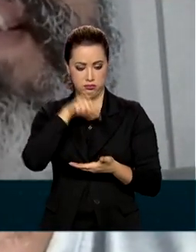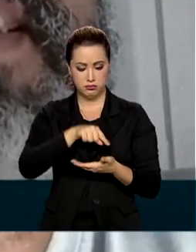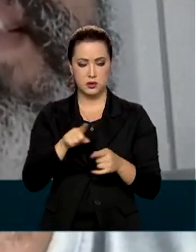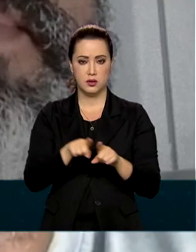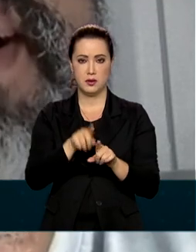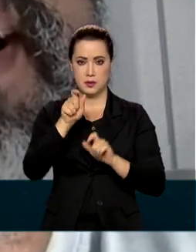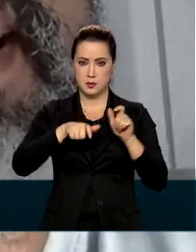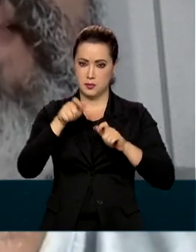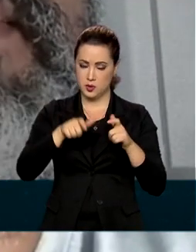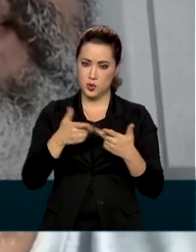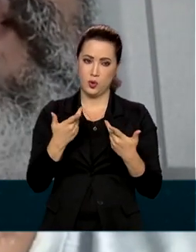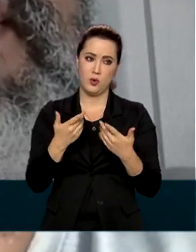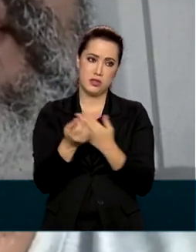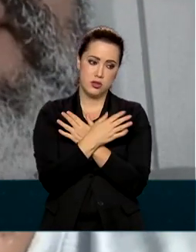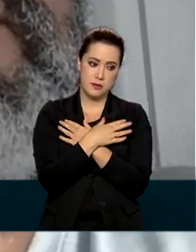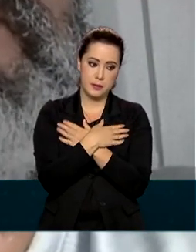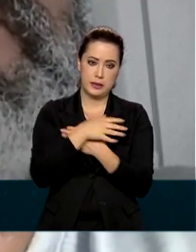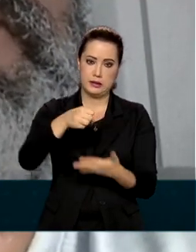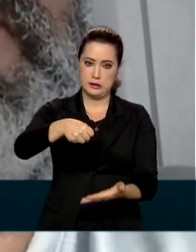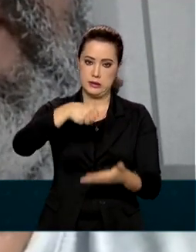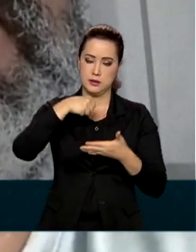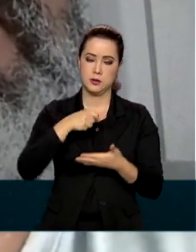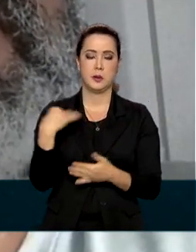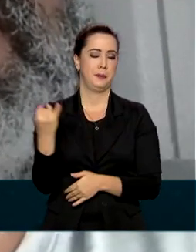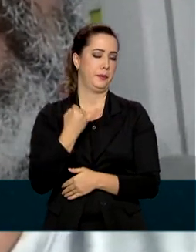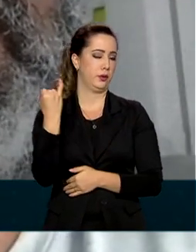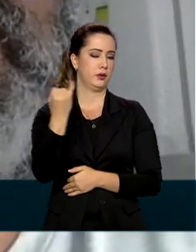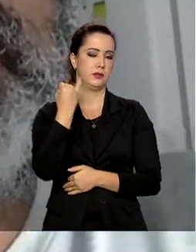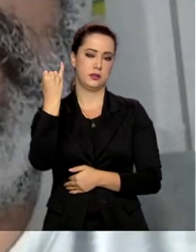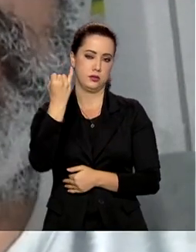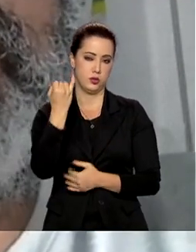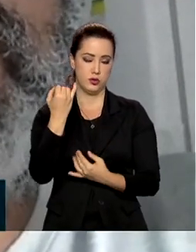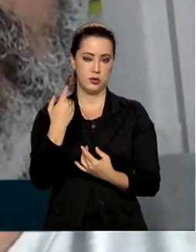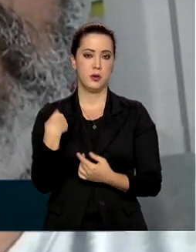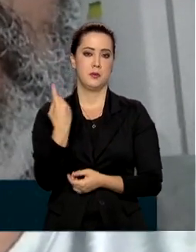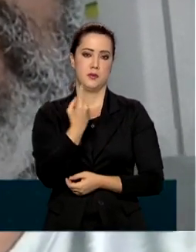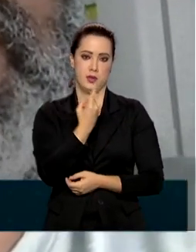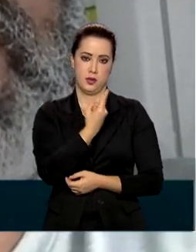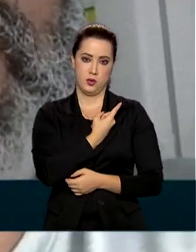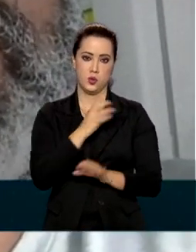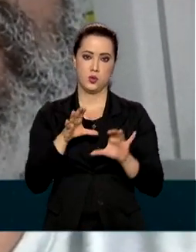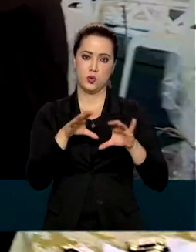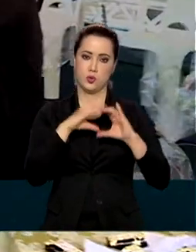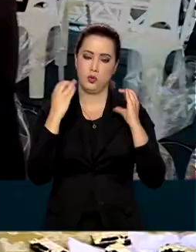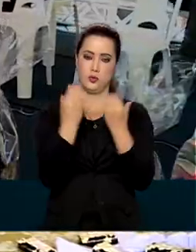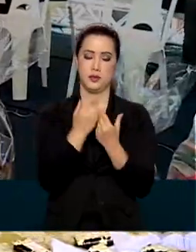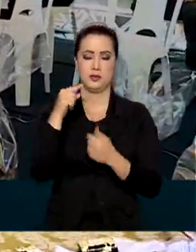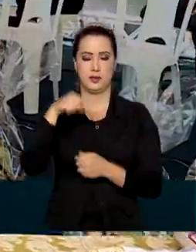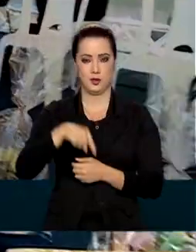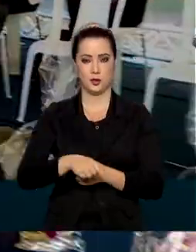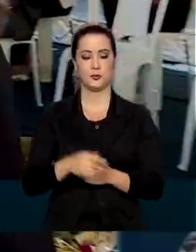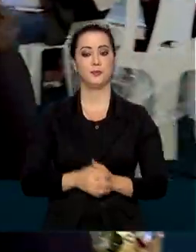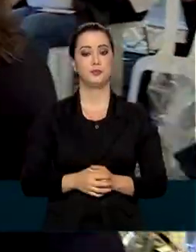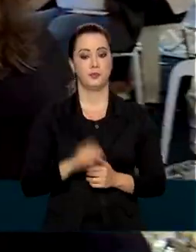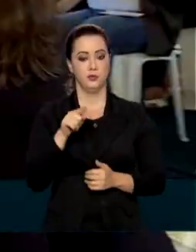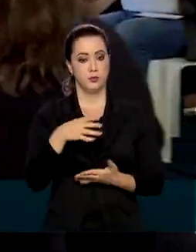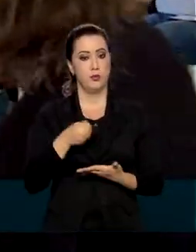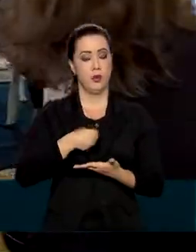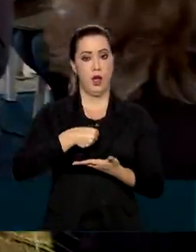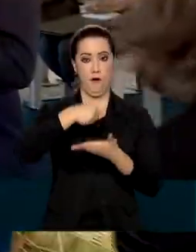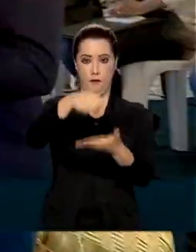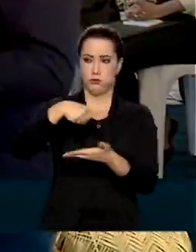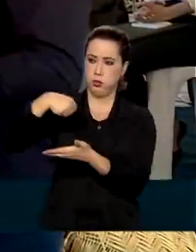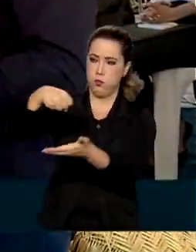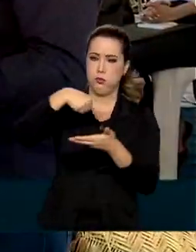estão necessitadas, desempregado, que foi muito importante para a nossa comunidade quilombola do Morro Alto. A doação dos mantimentos